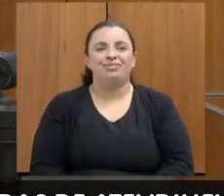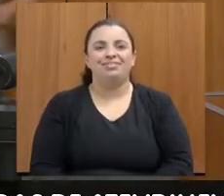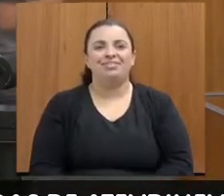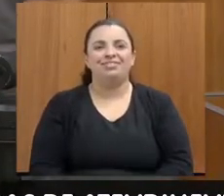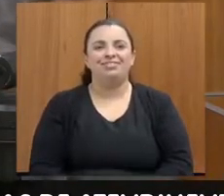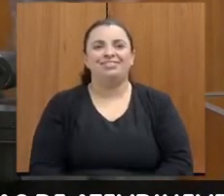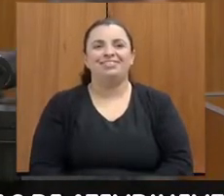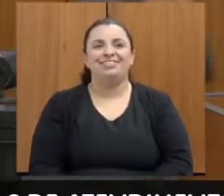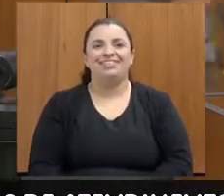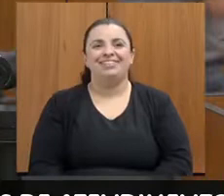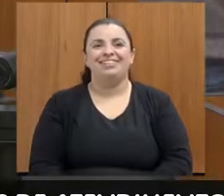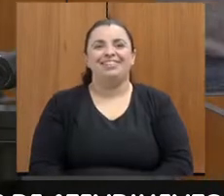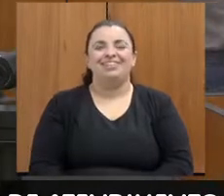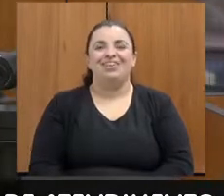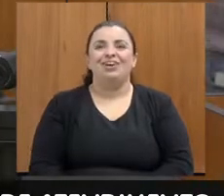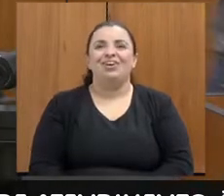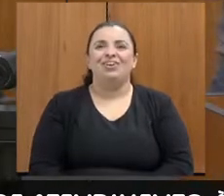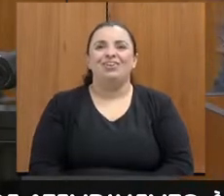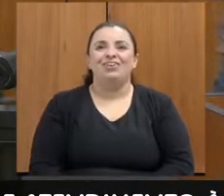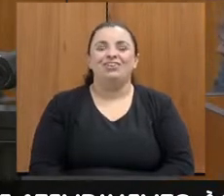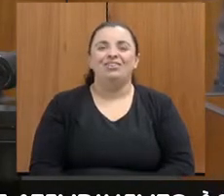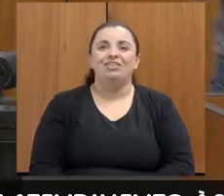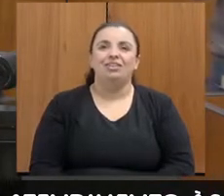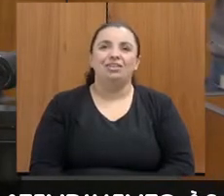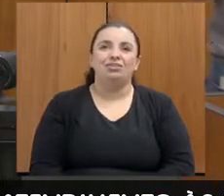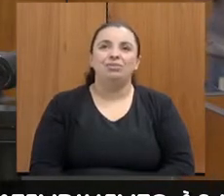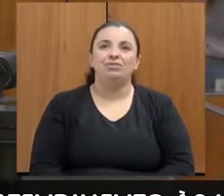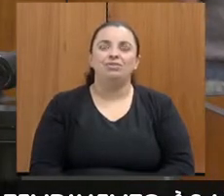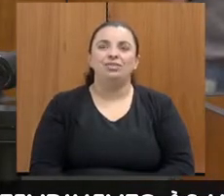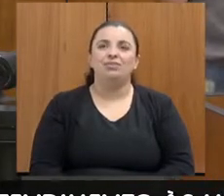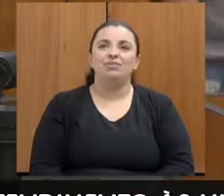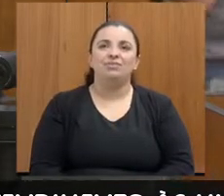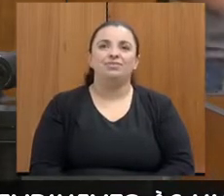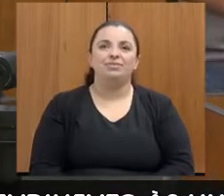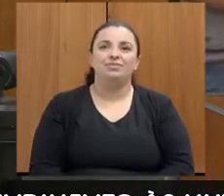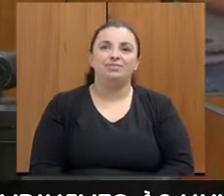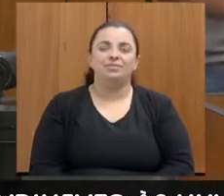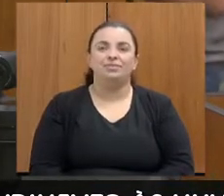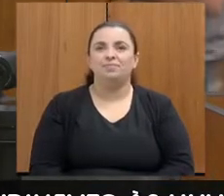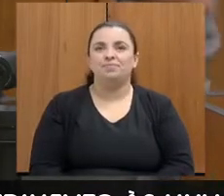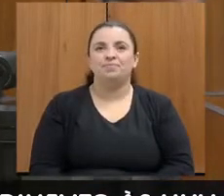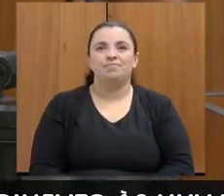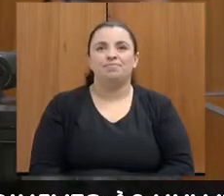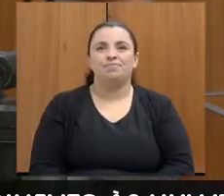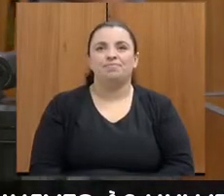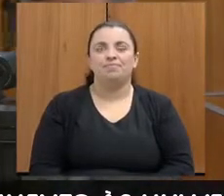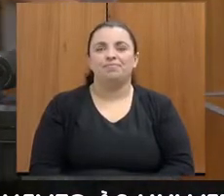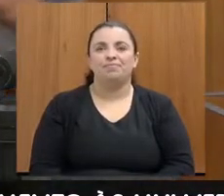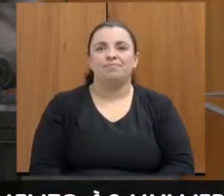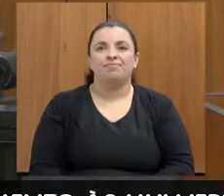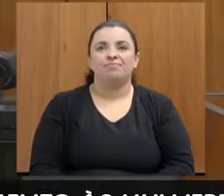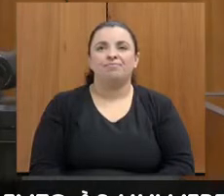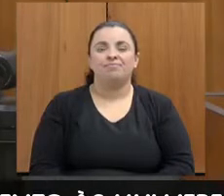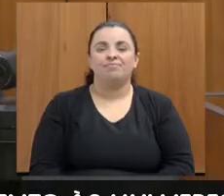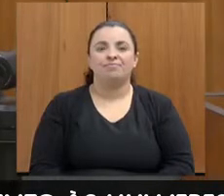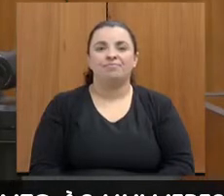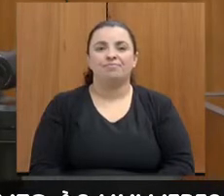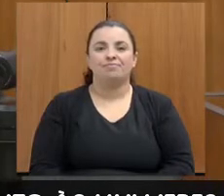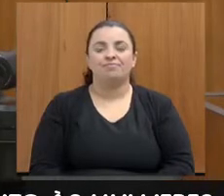PowerPoint? Você já passou para alguém? Já, já estava com a Paula. Aqui, olha, está aparecendo aqui. Está projetado? Está projetando aqui.